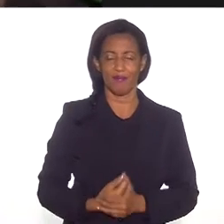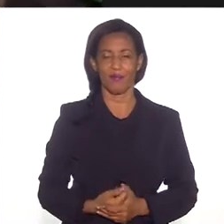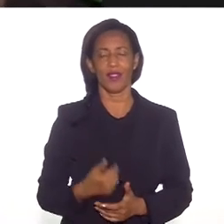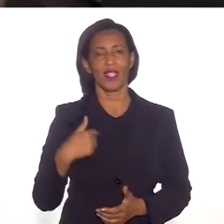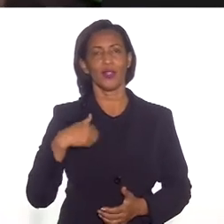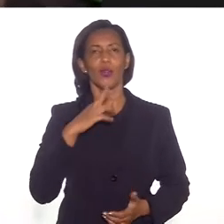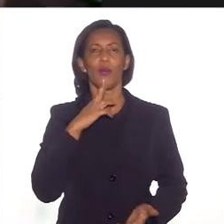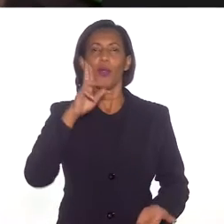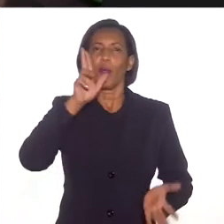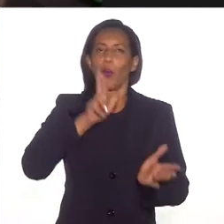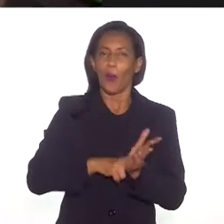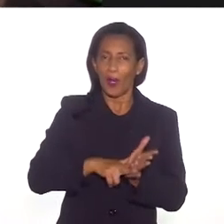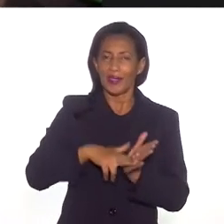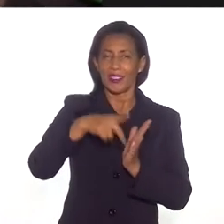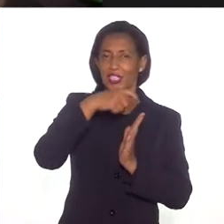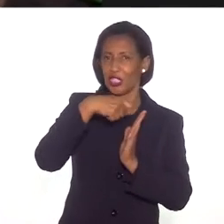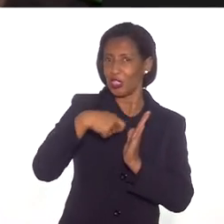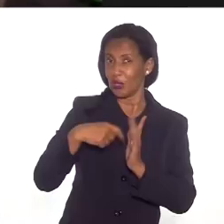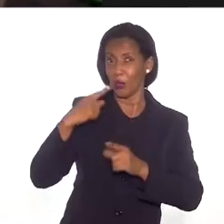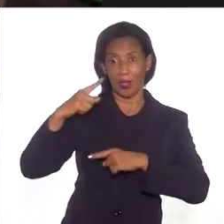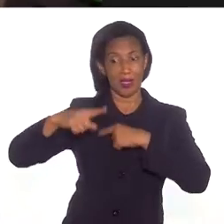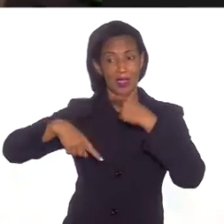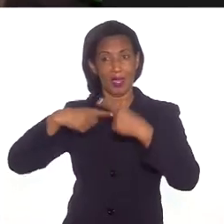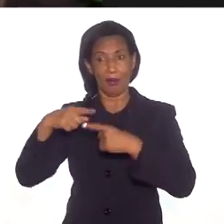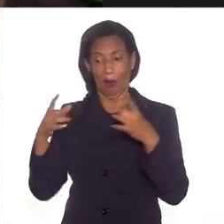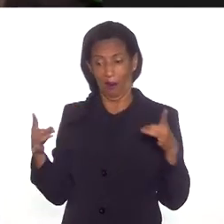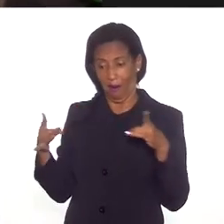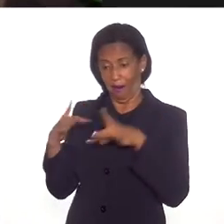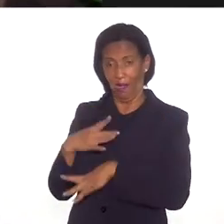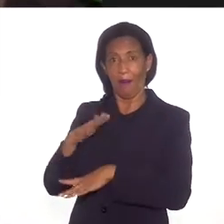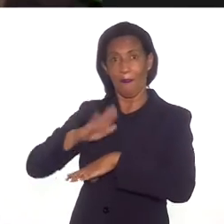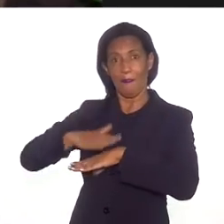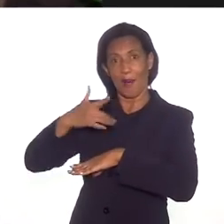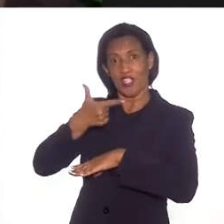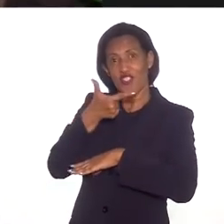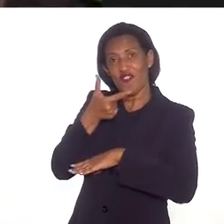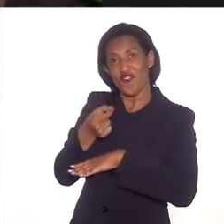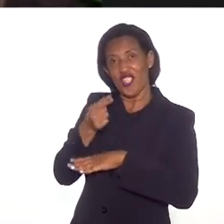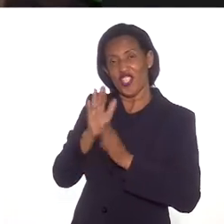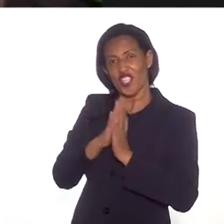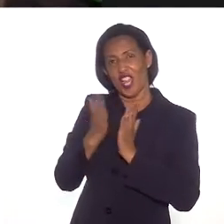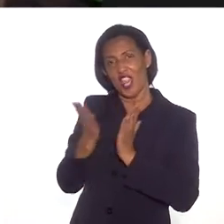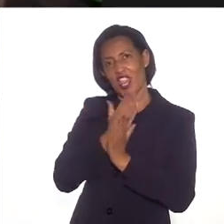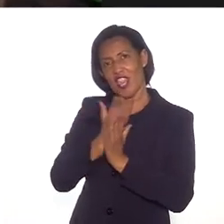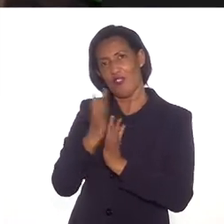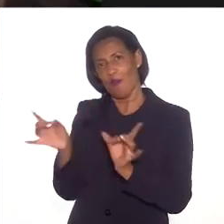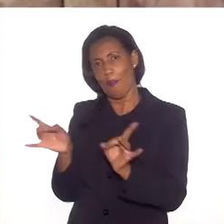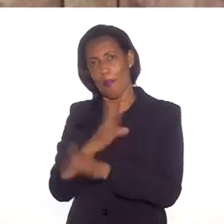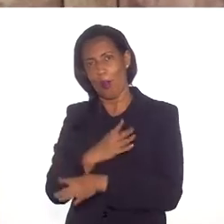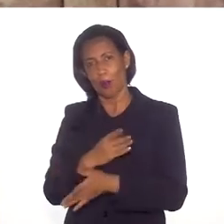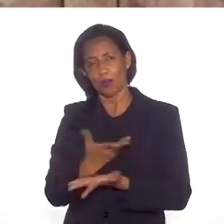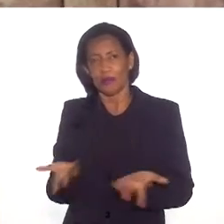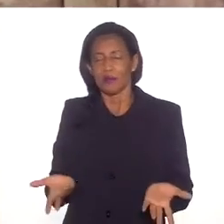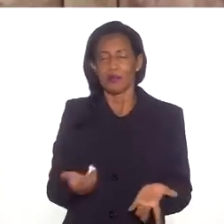que eu só me reconheci escritor depois que eu tinha mais de 20 livros publicados.